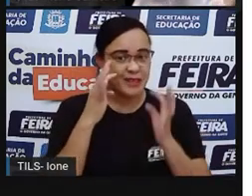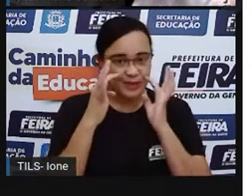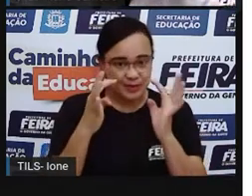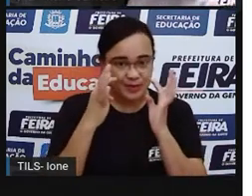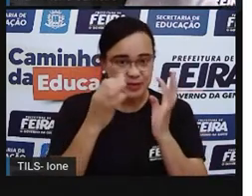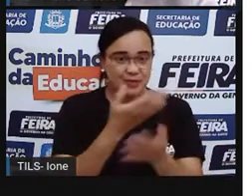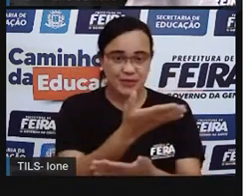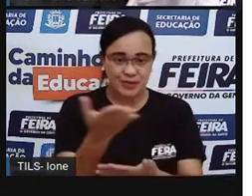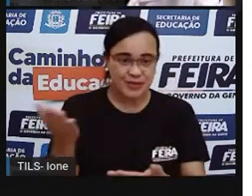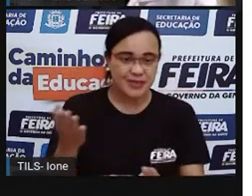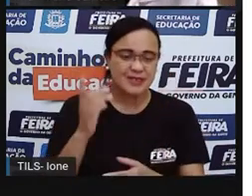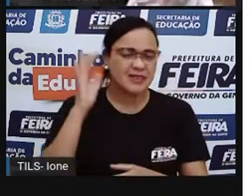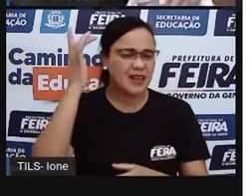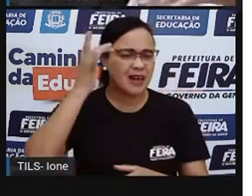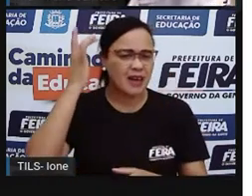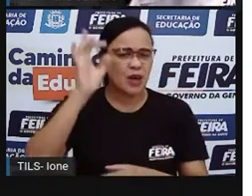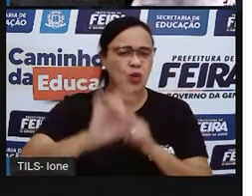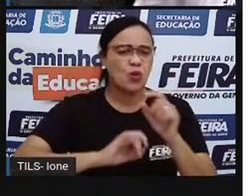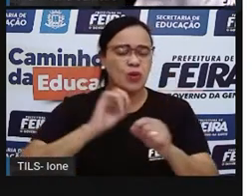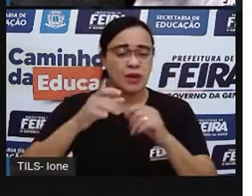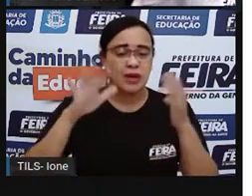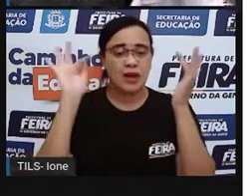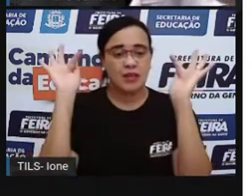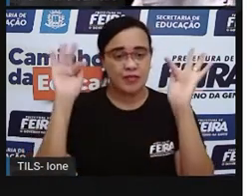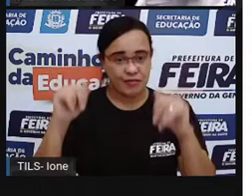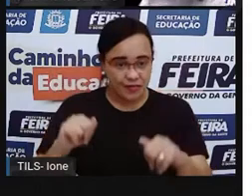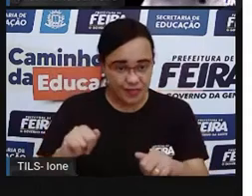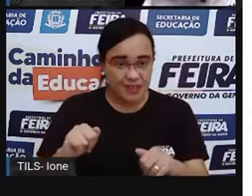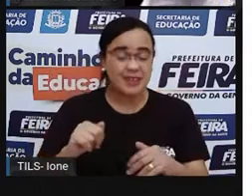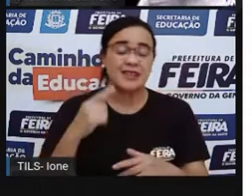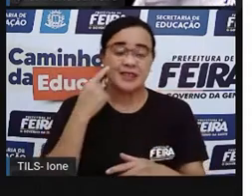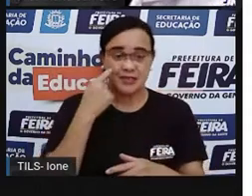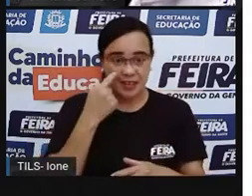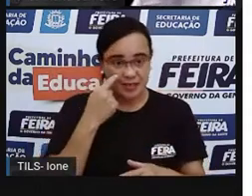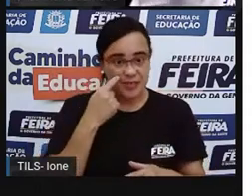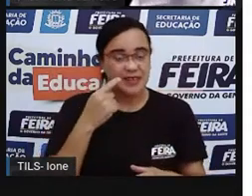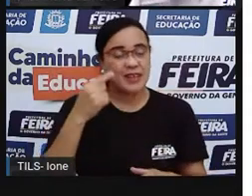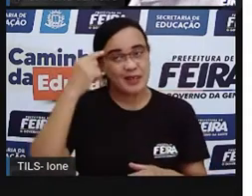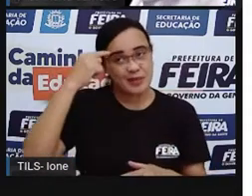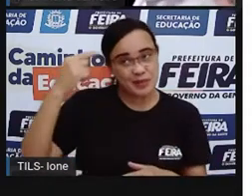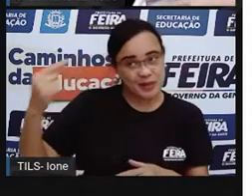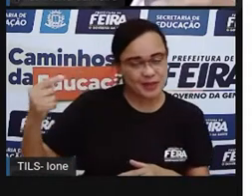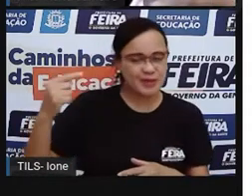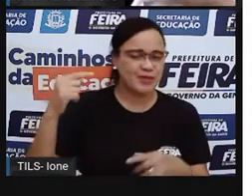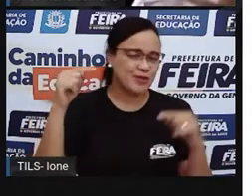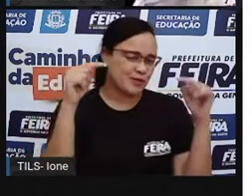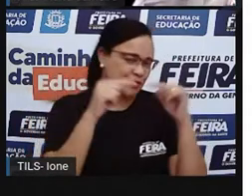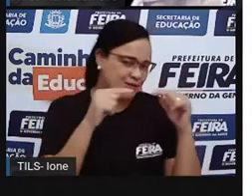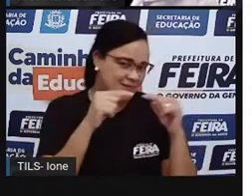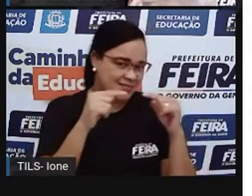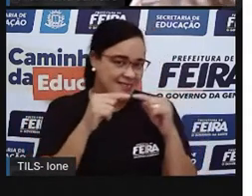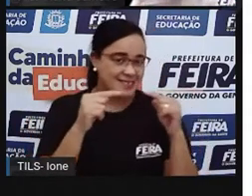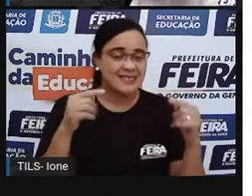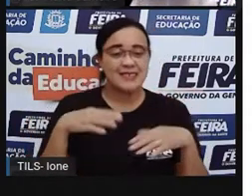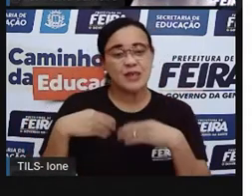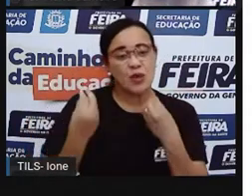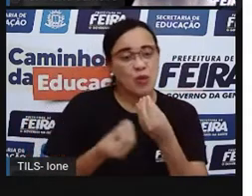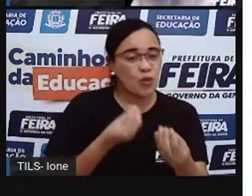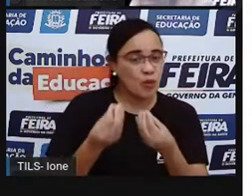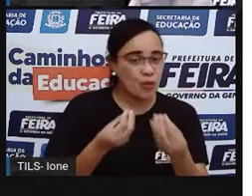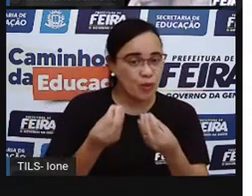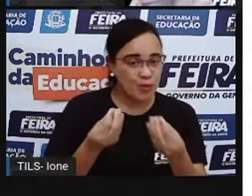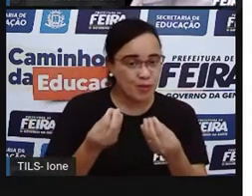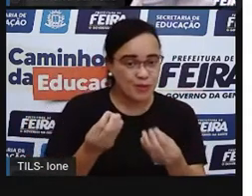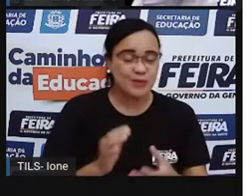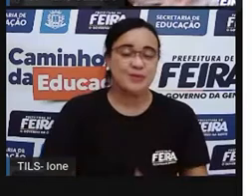é vocês acham e aí no final vocês vão ver se o que vocês acharam, pensaram no início, de fato, né? Foi o tema da